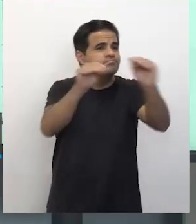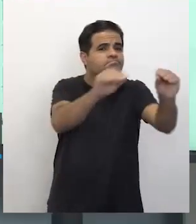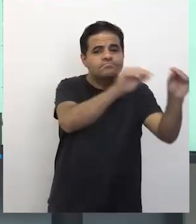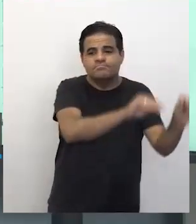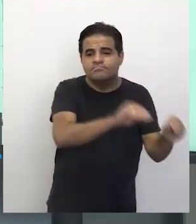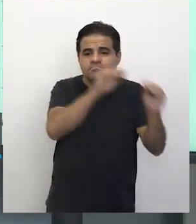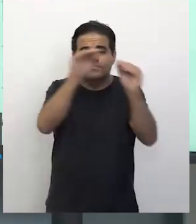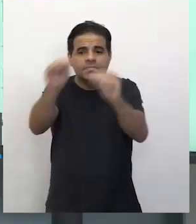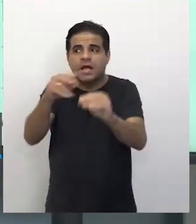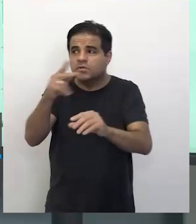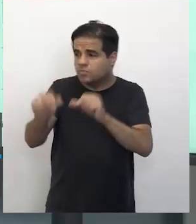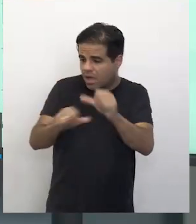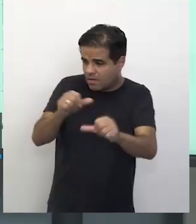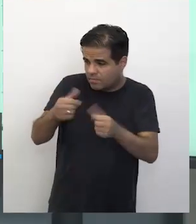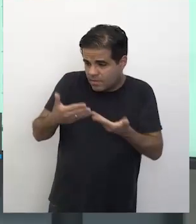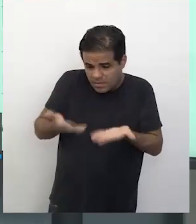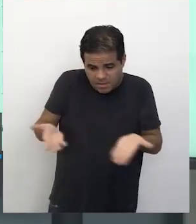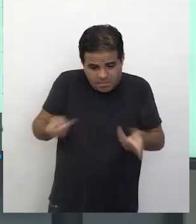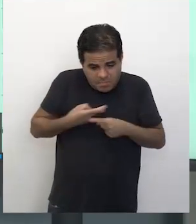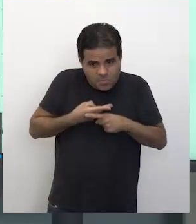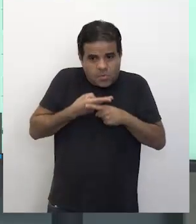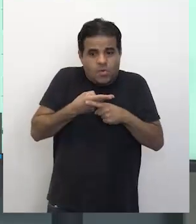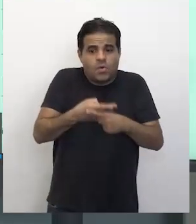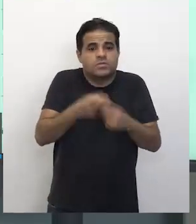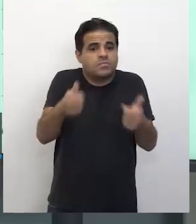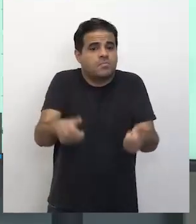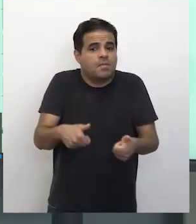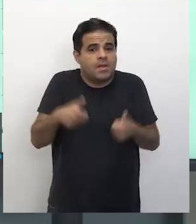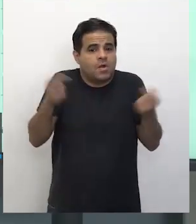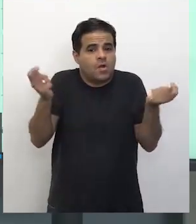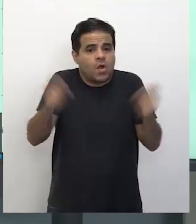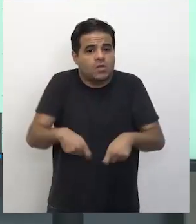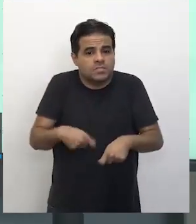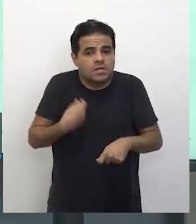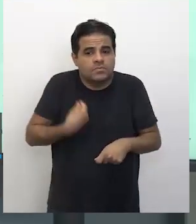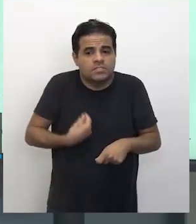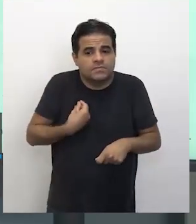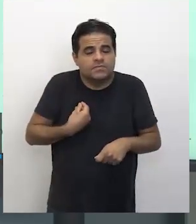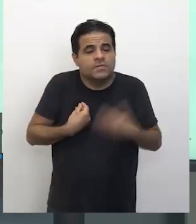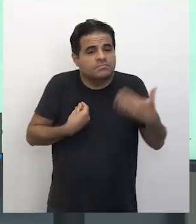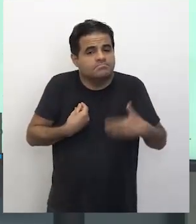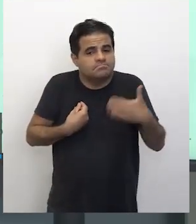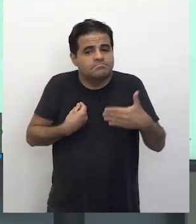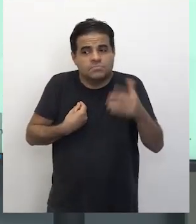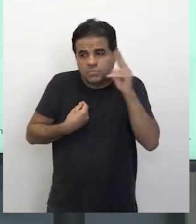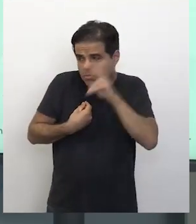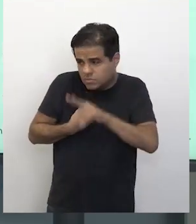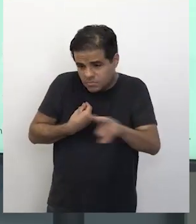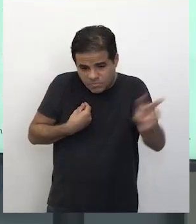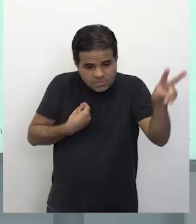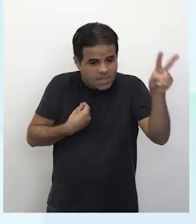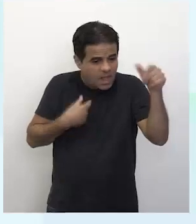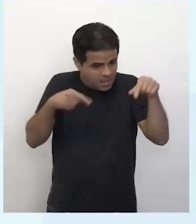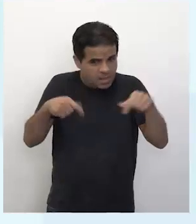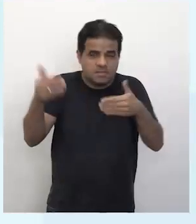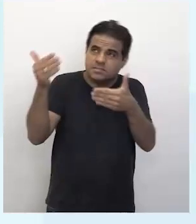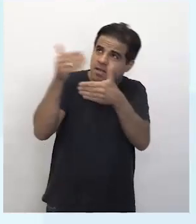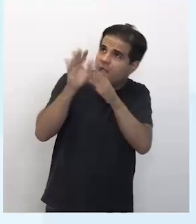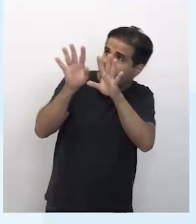transformação na tua vida em busca de uma melhor condição de vida. E é isso que nós vamos ver aqui nesse slide. Então,